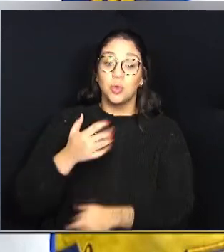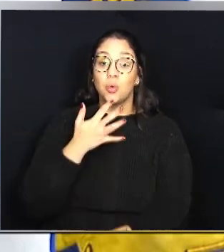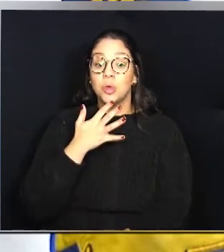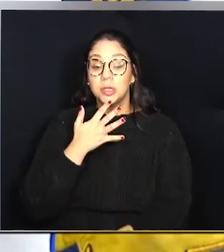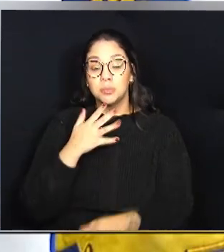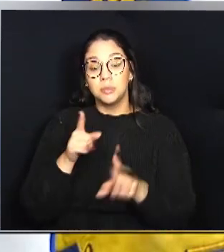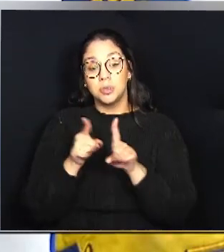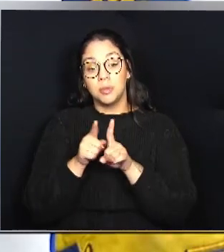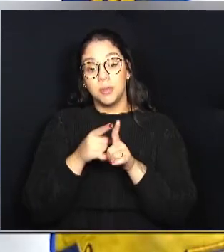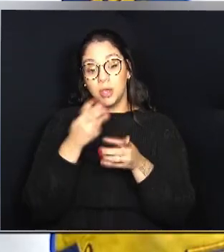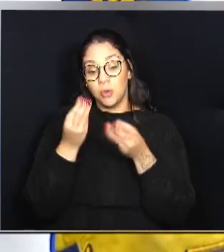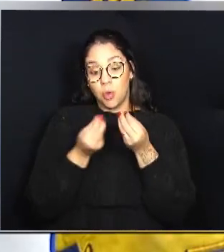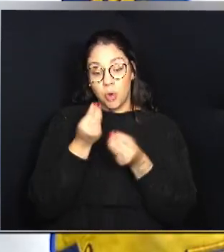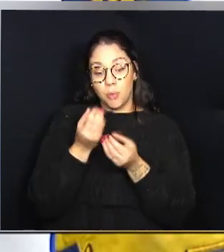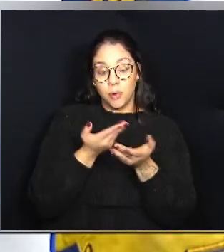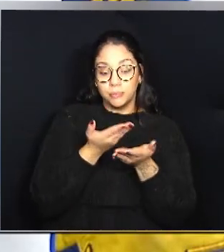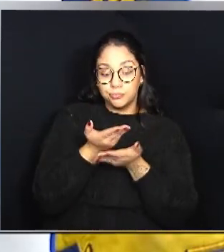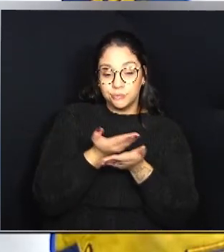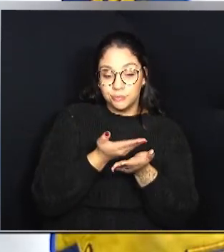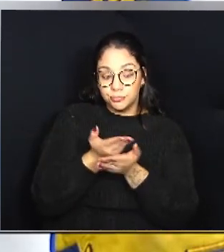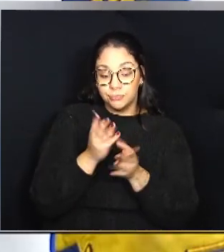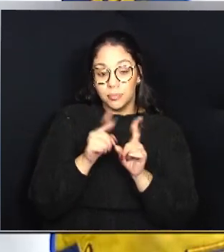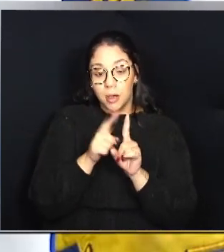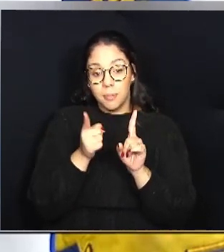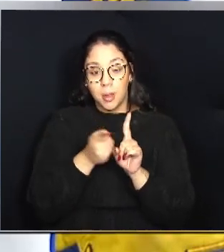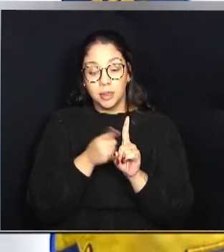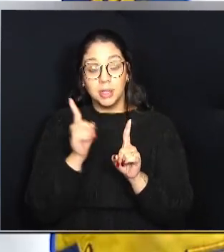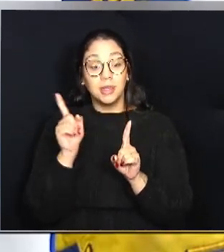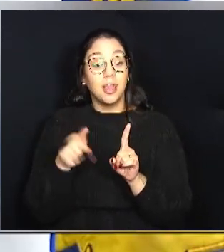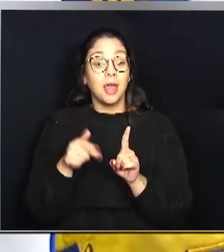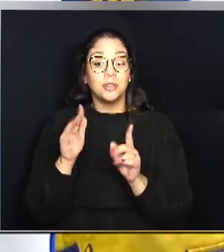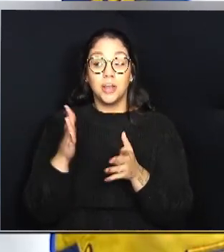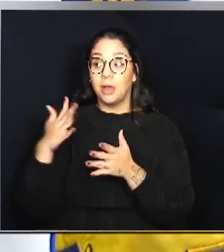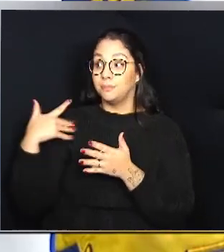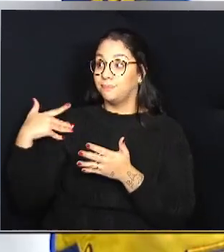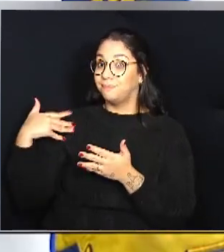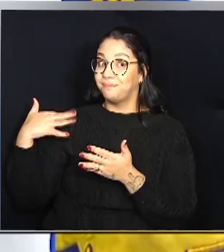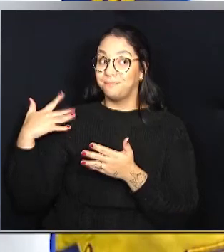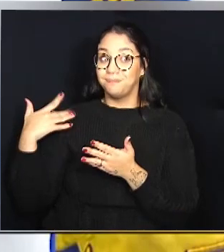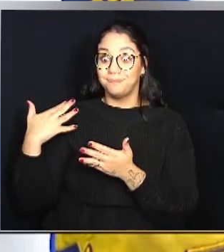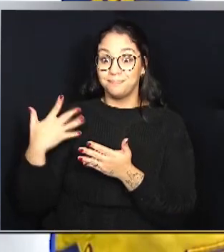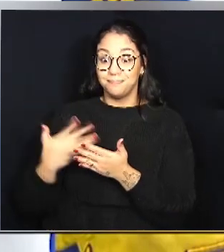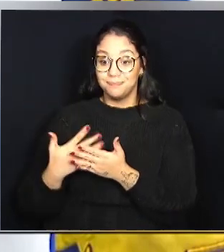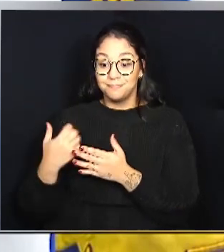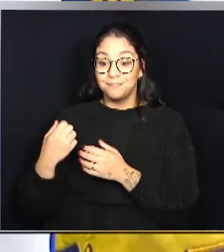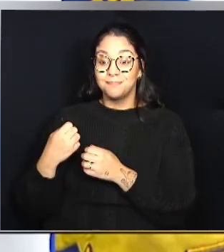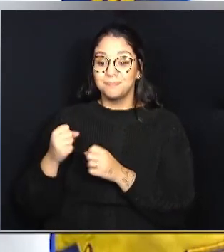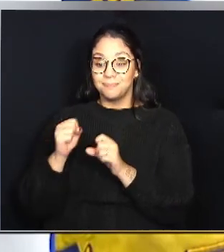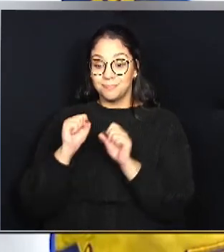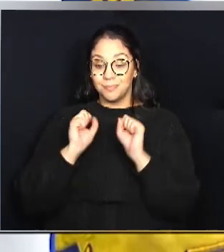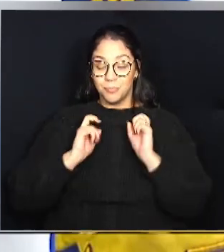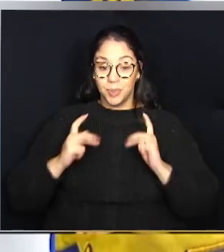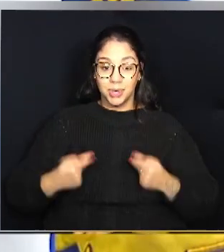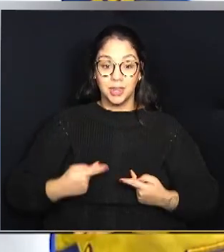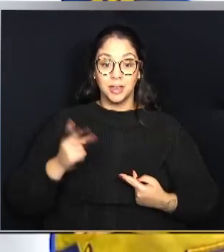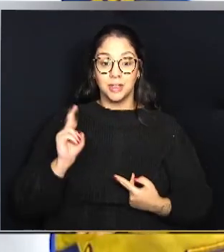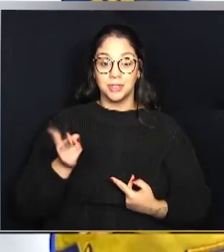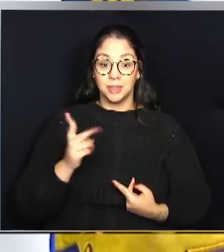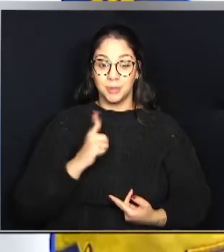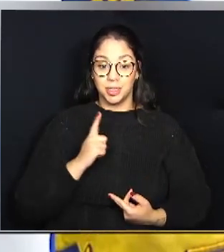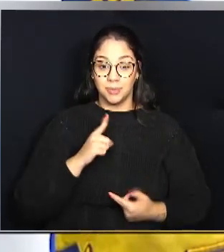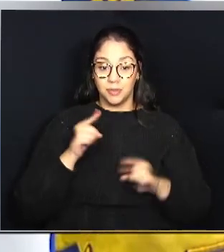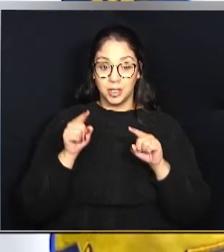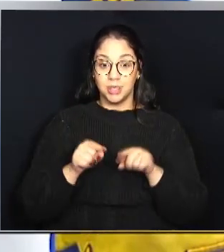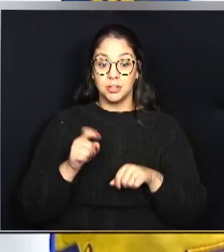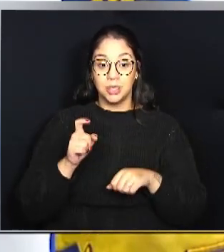conhecimento e uma forma de lidar com o parto, que é uma forma desde sempre, que a humanidade